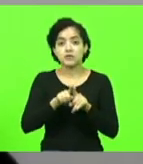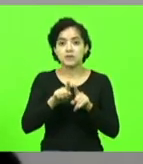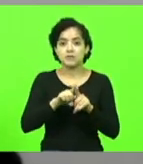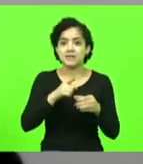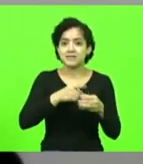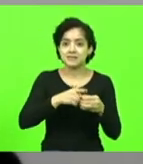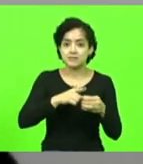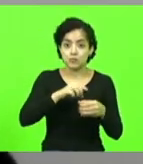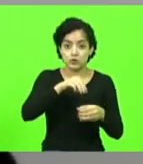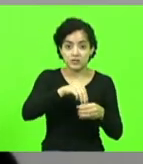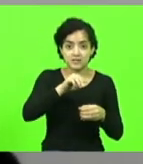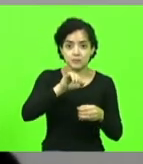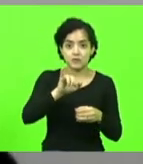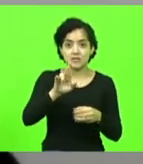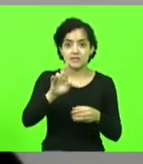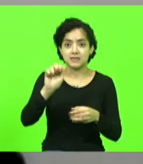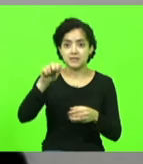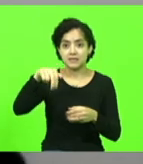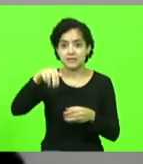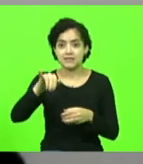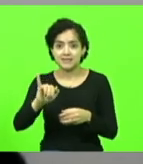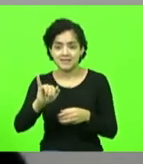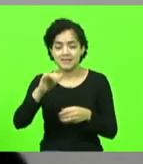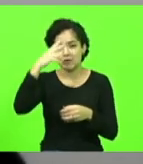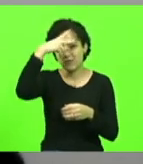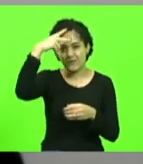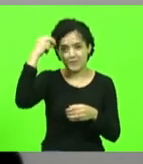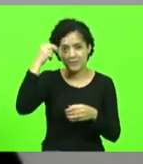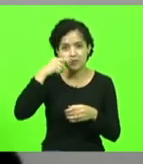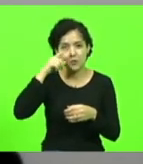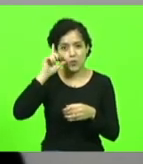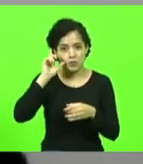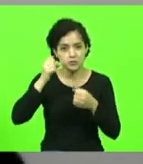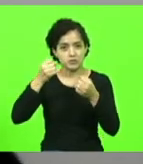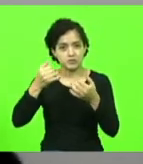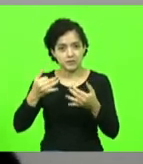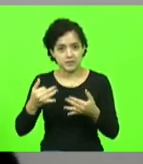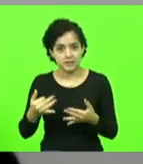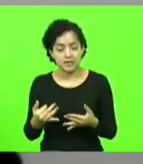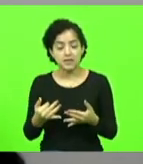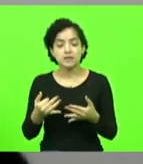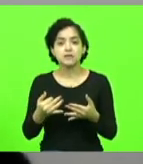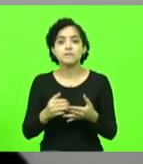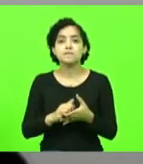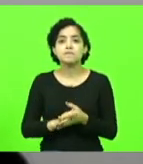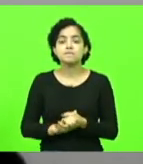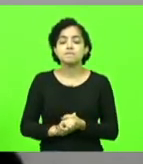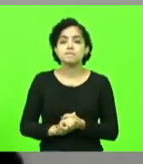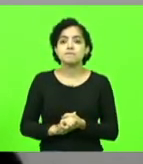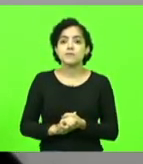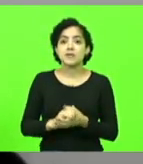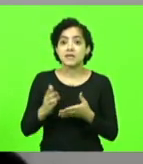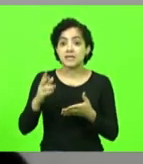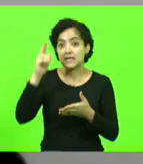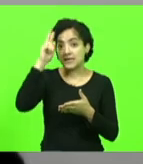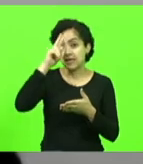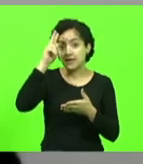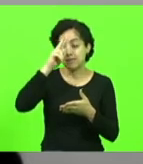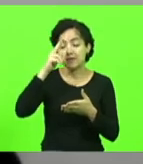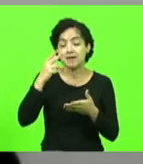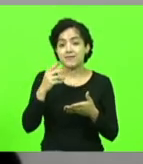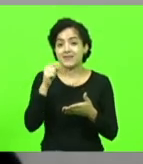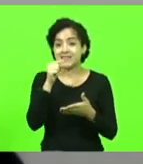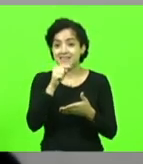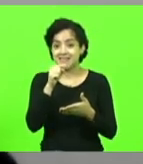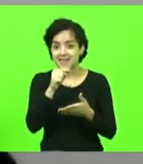ontem com o prefeito ainda sobre fazer algum ato neste sentido, e ele me lembrava, inclusive, que lá